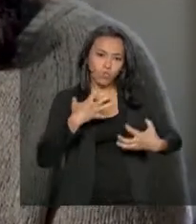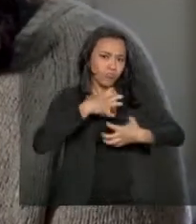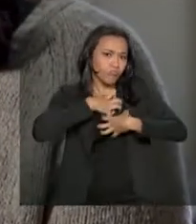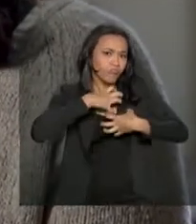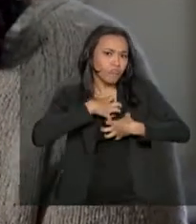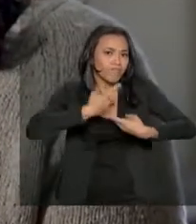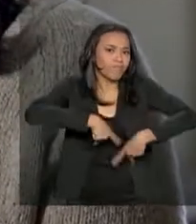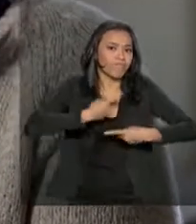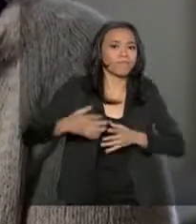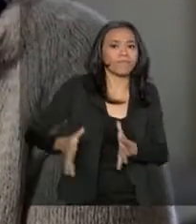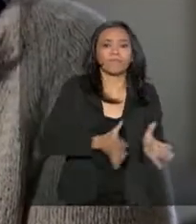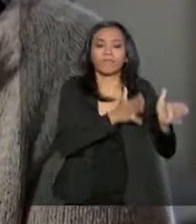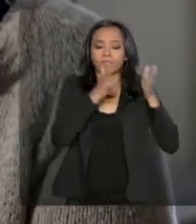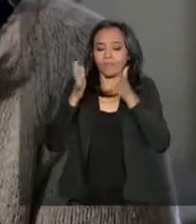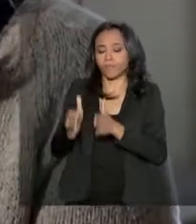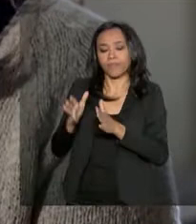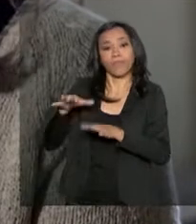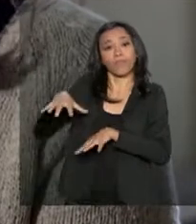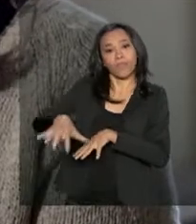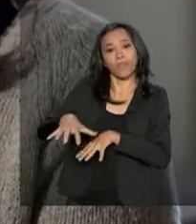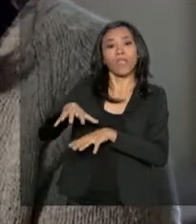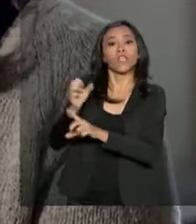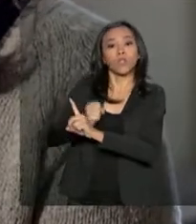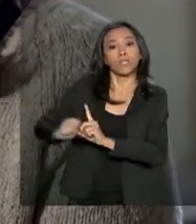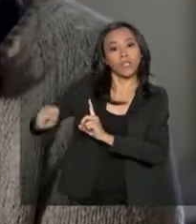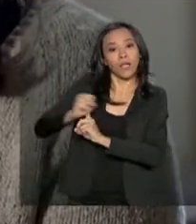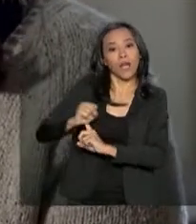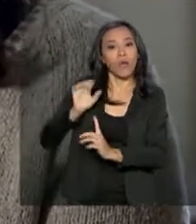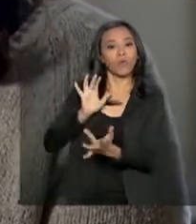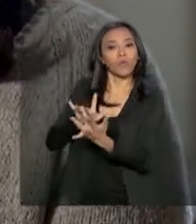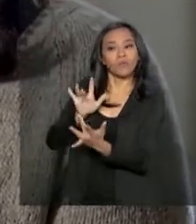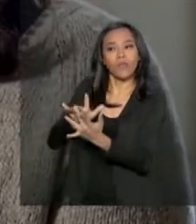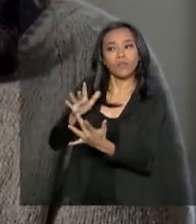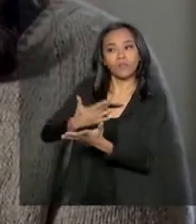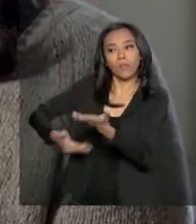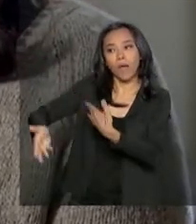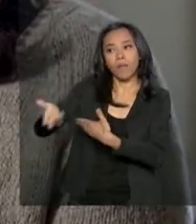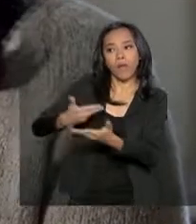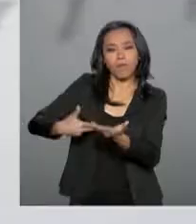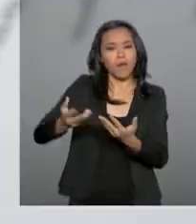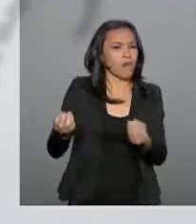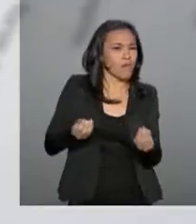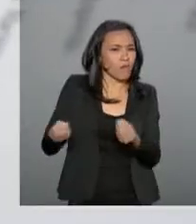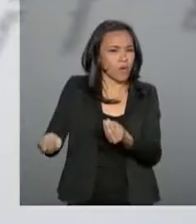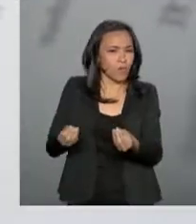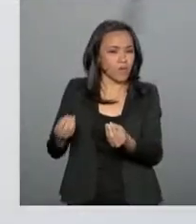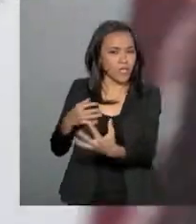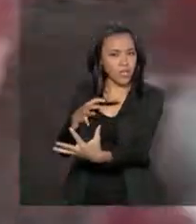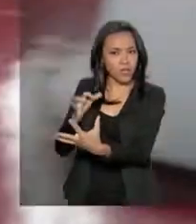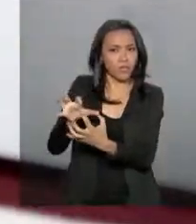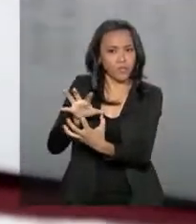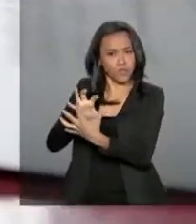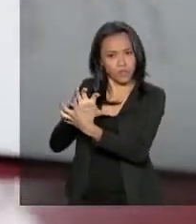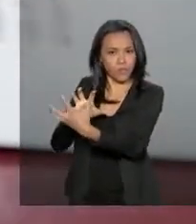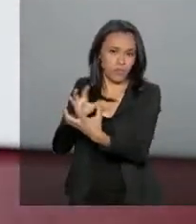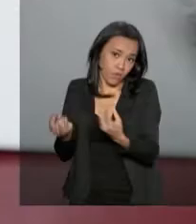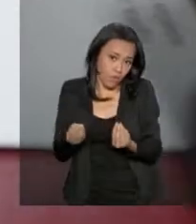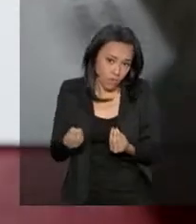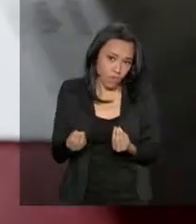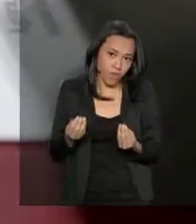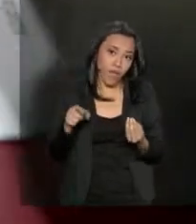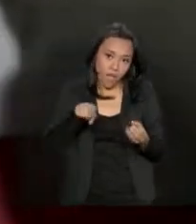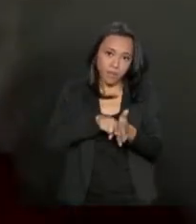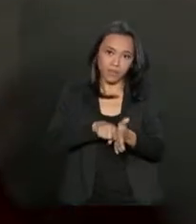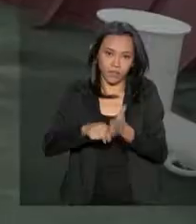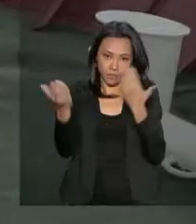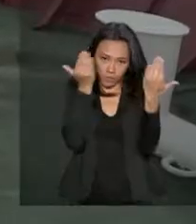fatores sociais, que seriam as habilidades interpessoais e conflitos, coesão grupal. As pesquisas